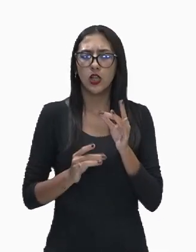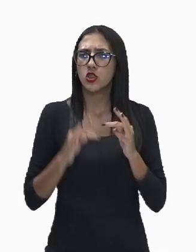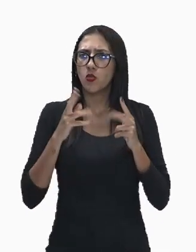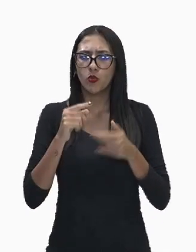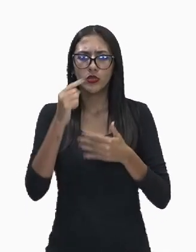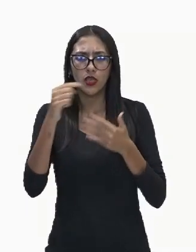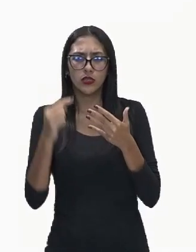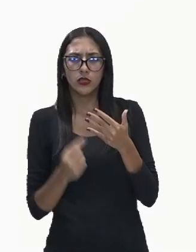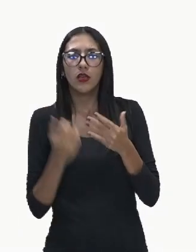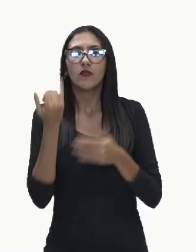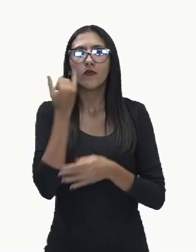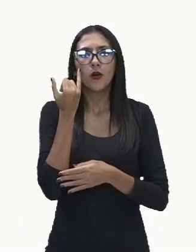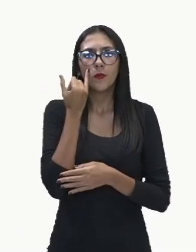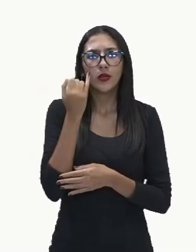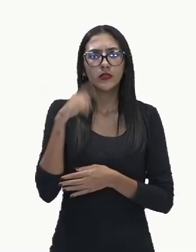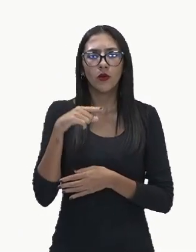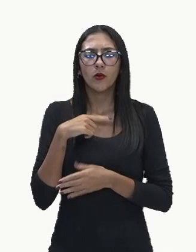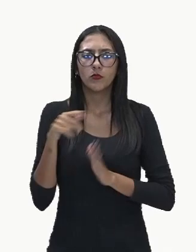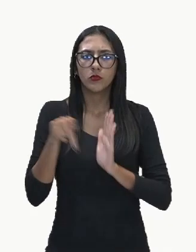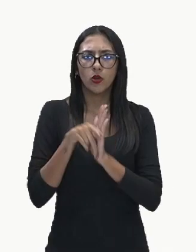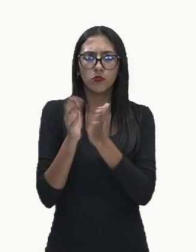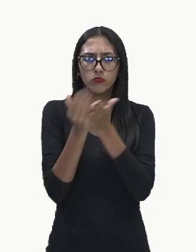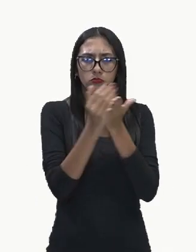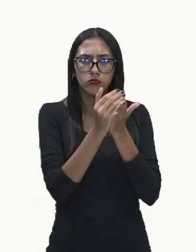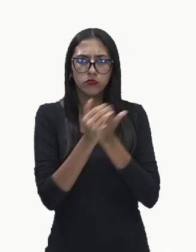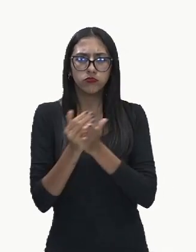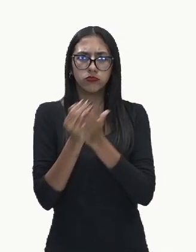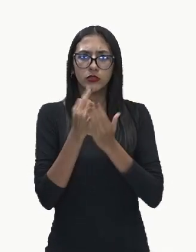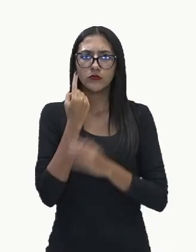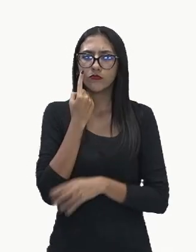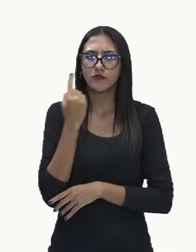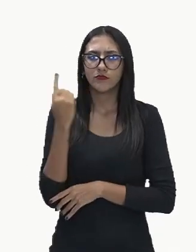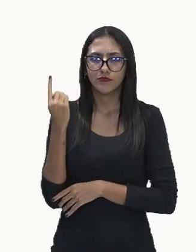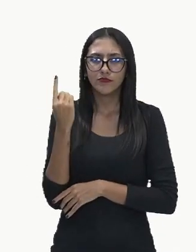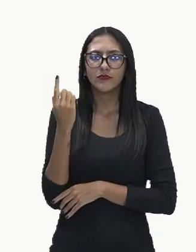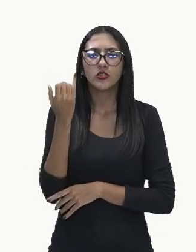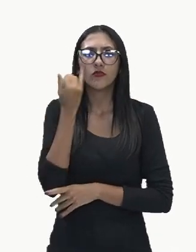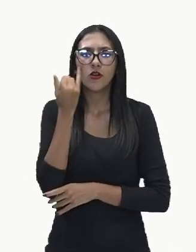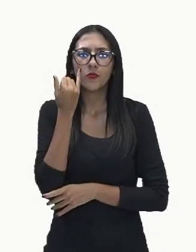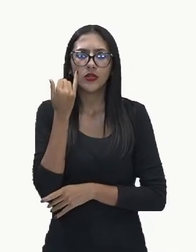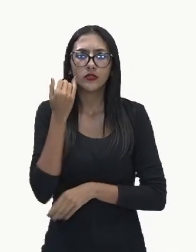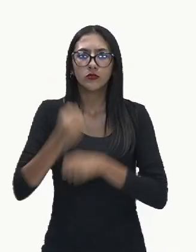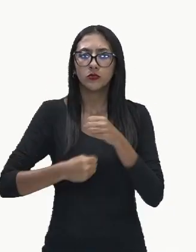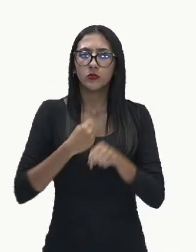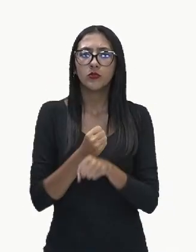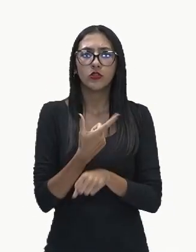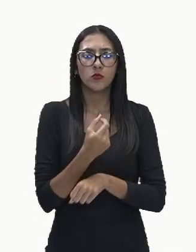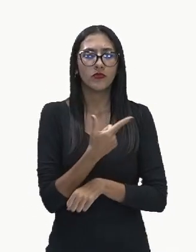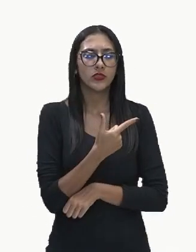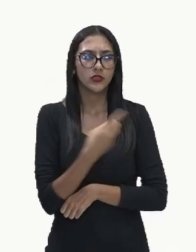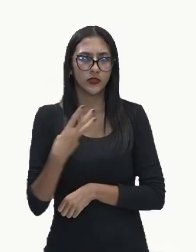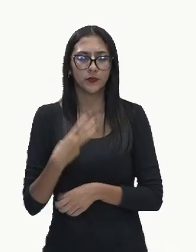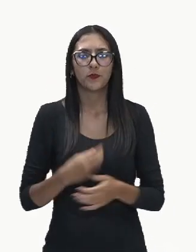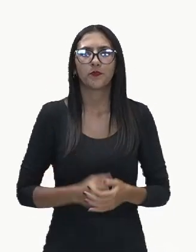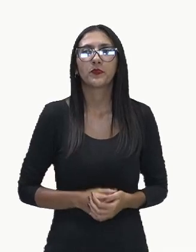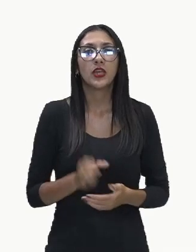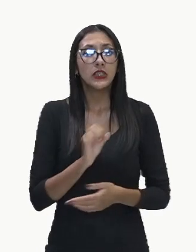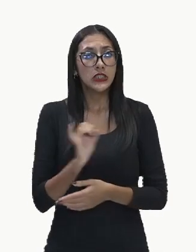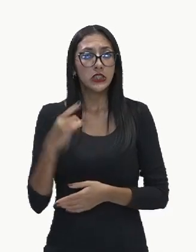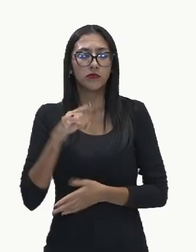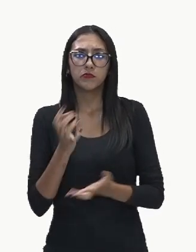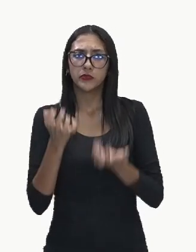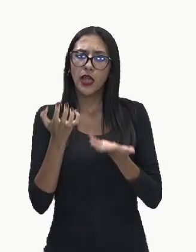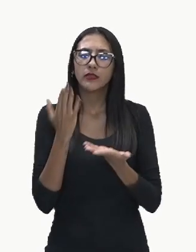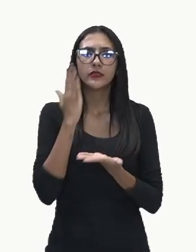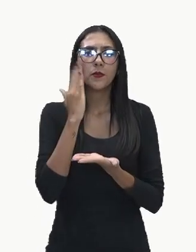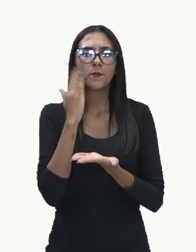saíram do panorama de resíduos sólidos do Brasil do ano de 2023, tá? Se você quiser saber um pouco mais, quiser